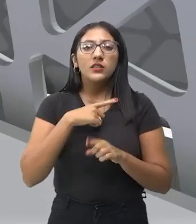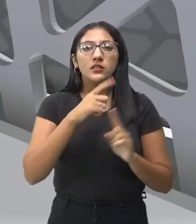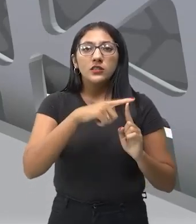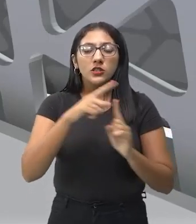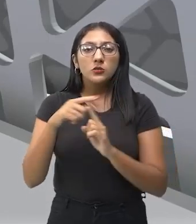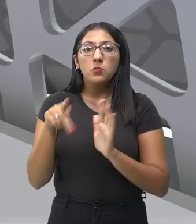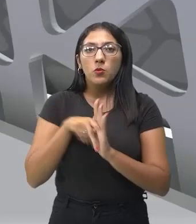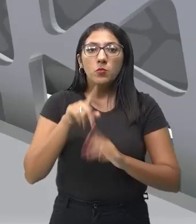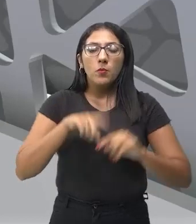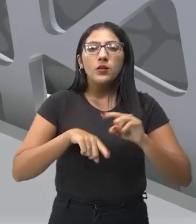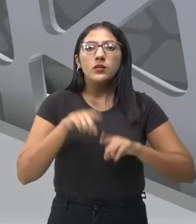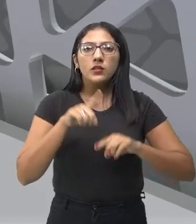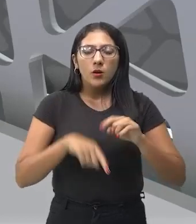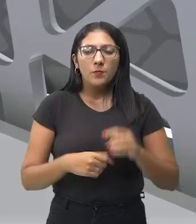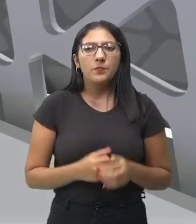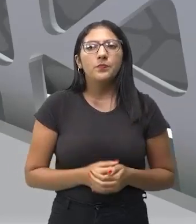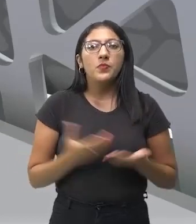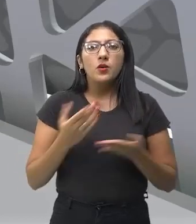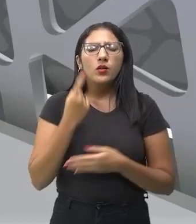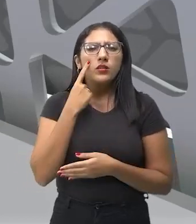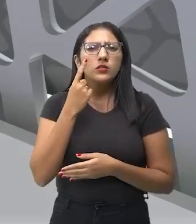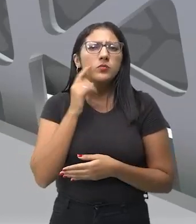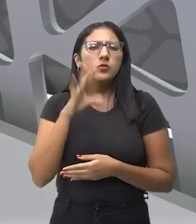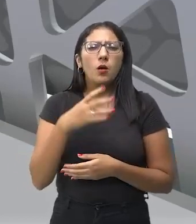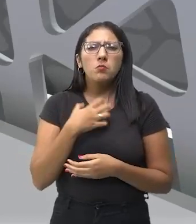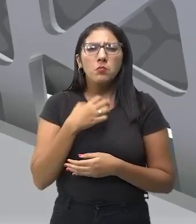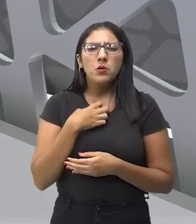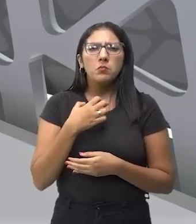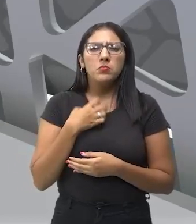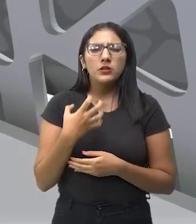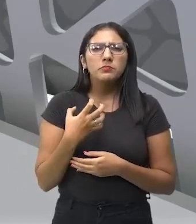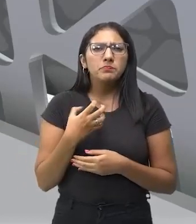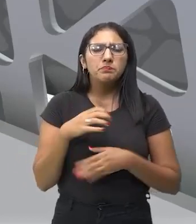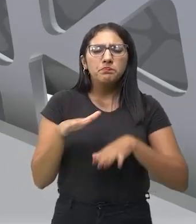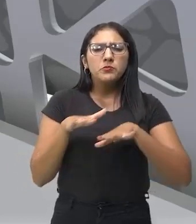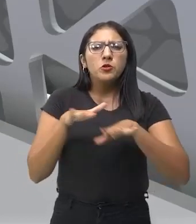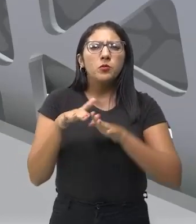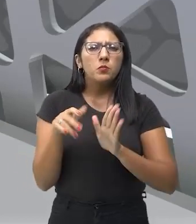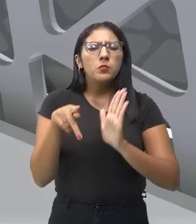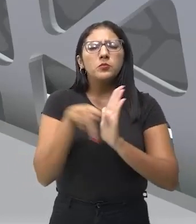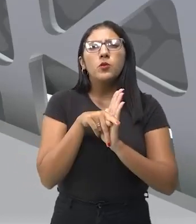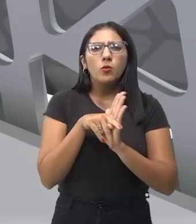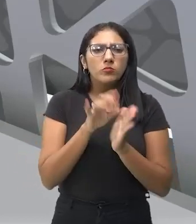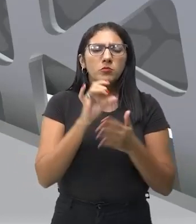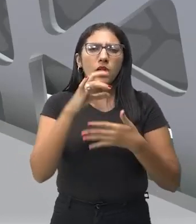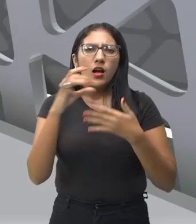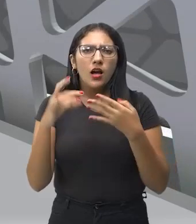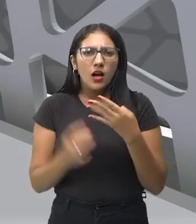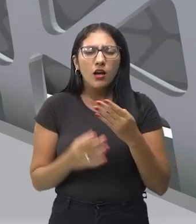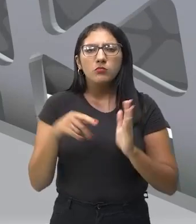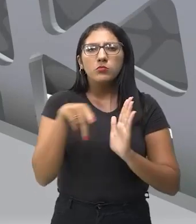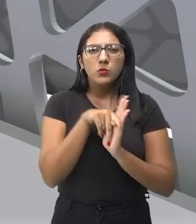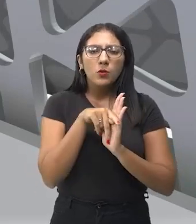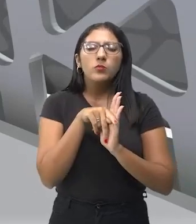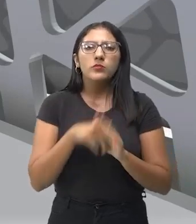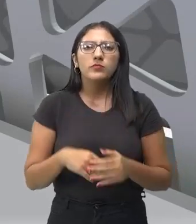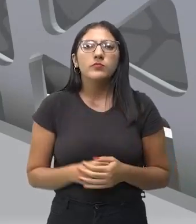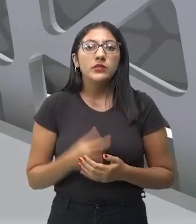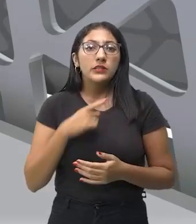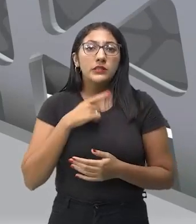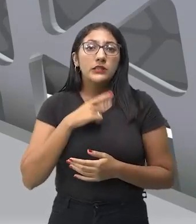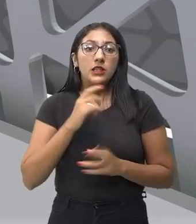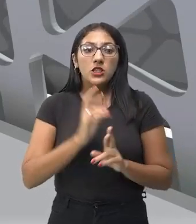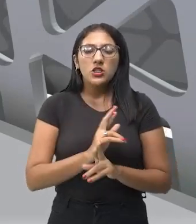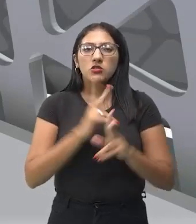diferenciado. Vamos falar da batida, da sonoridade dos instrumentos, timbre dos instrumentos são